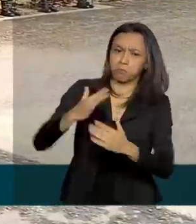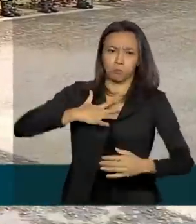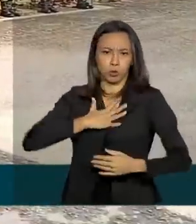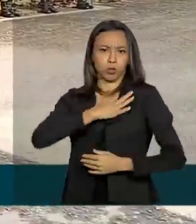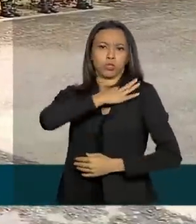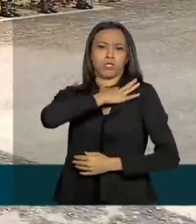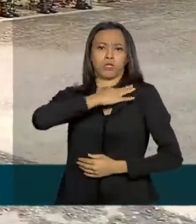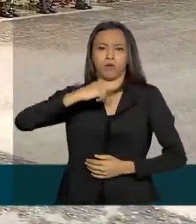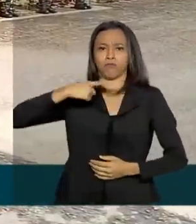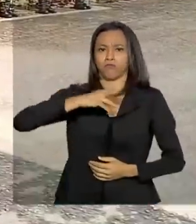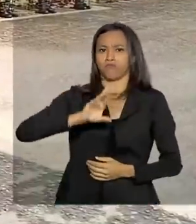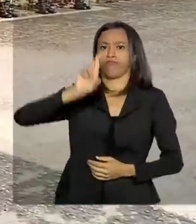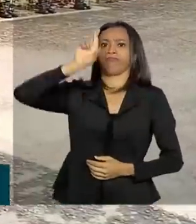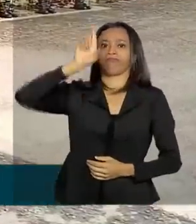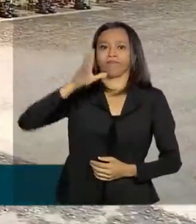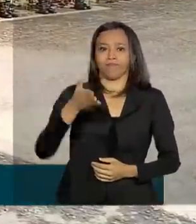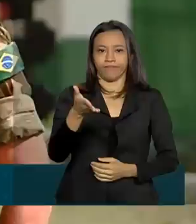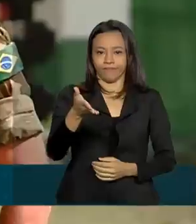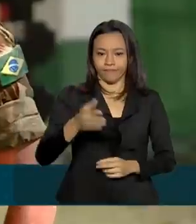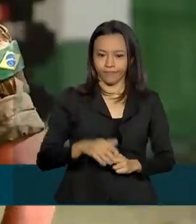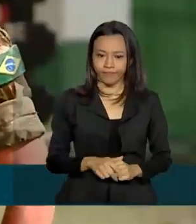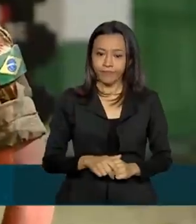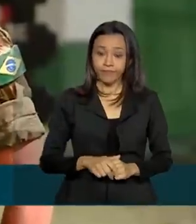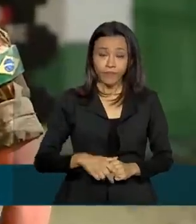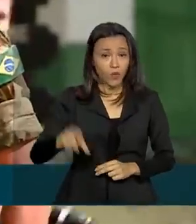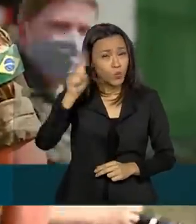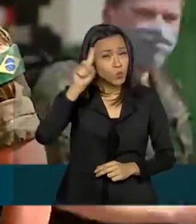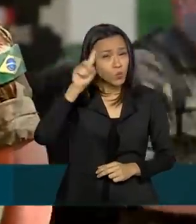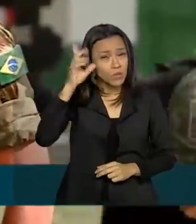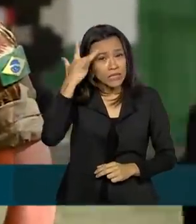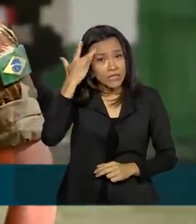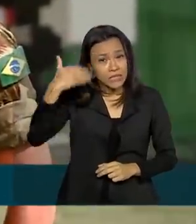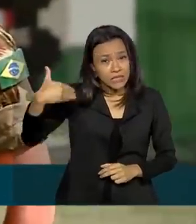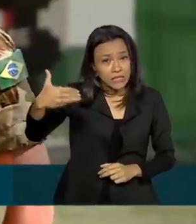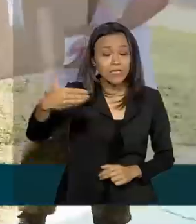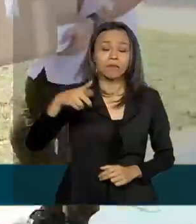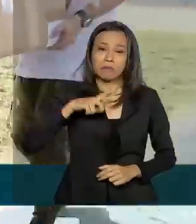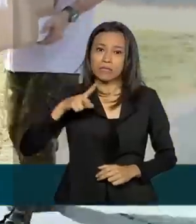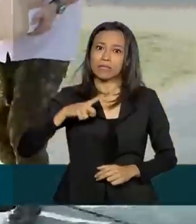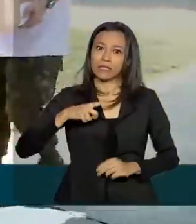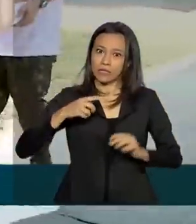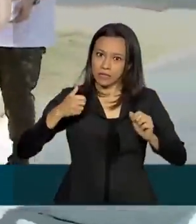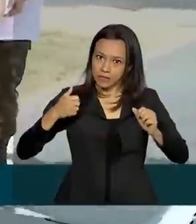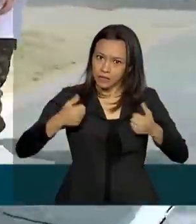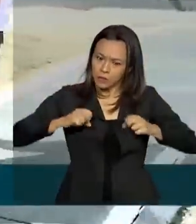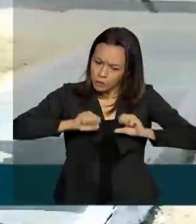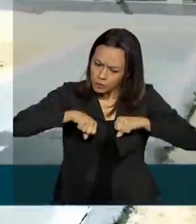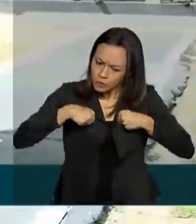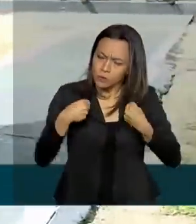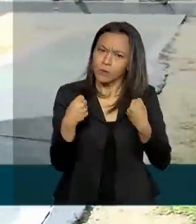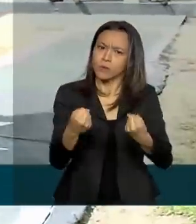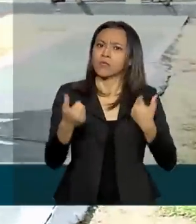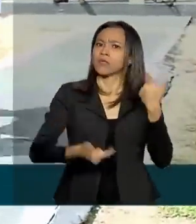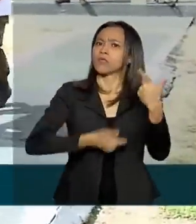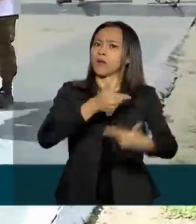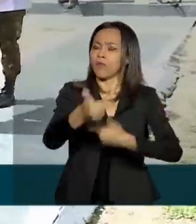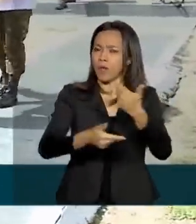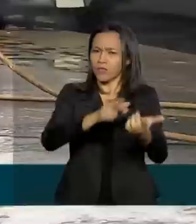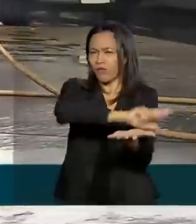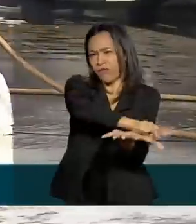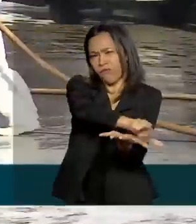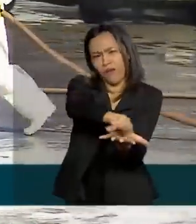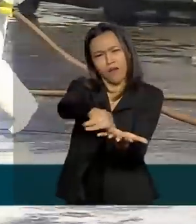comanda a operação. A rotina é pautada pela disciplina e pelo trabalho. As ações dos militares são